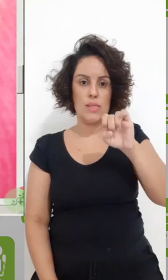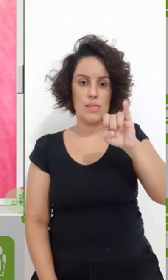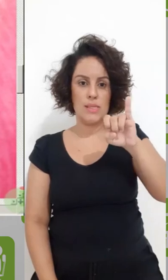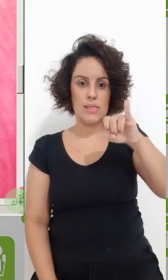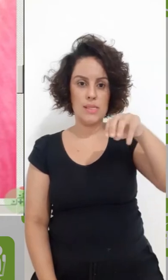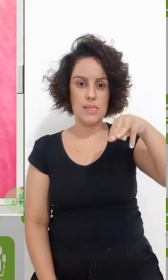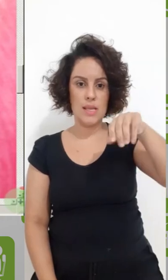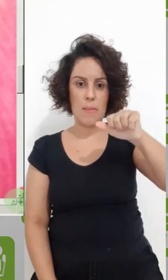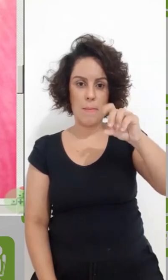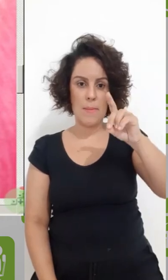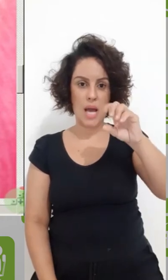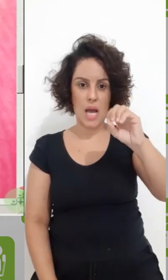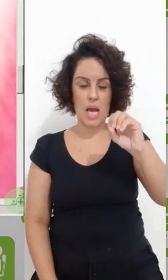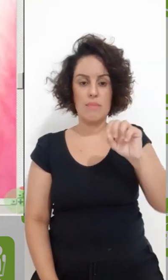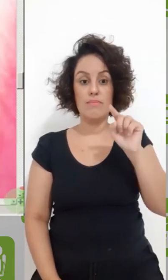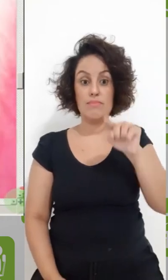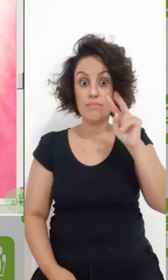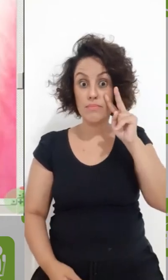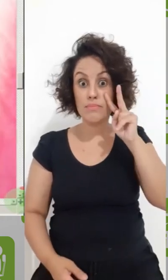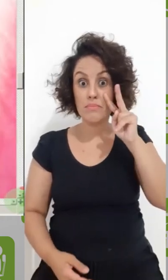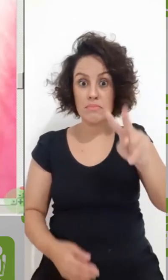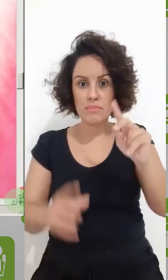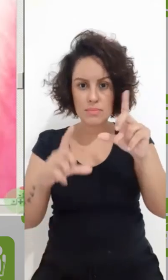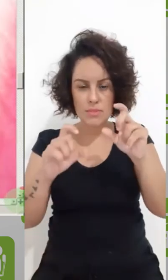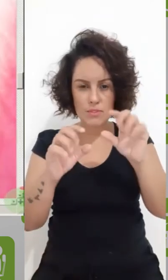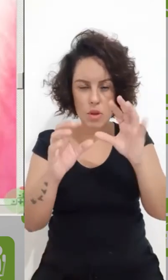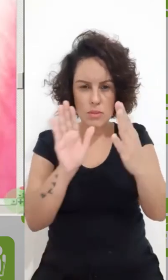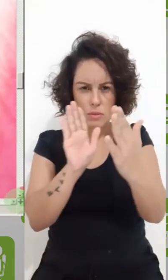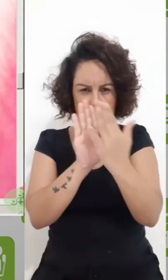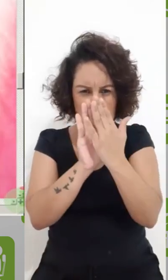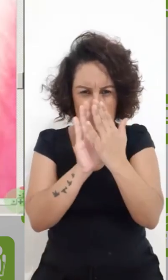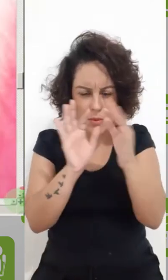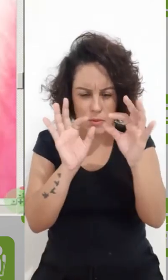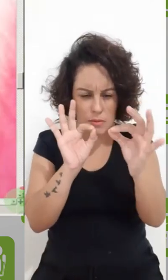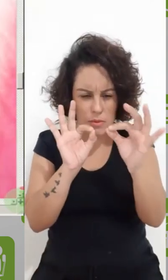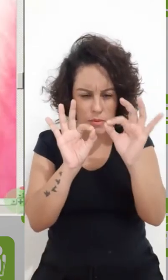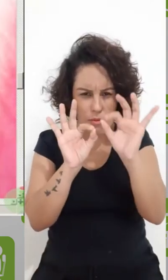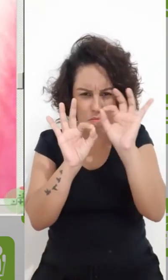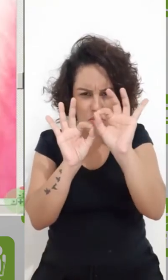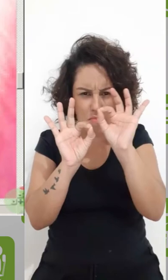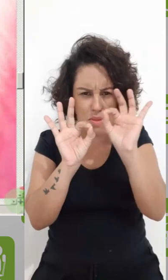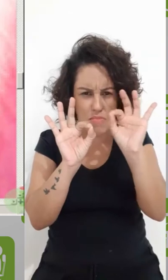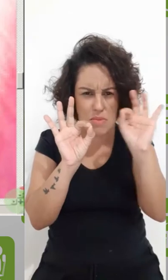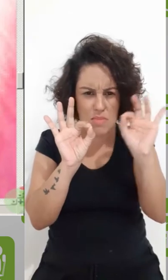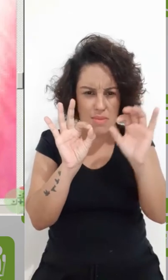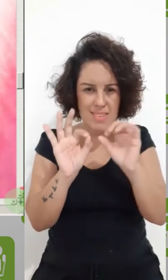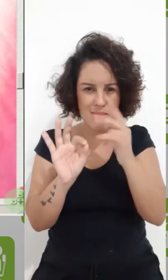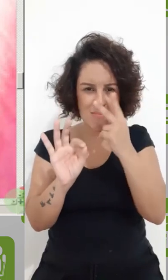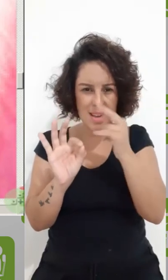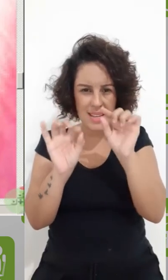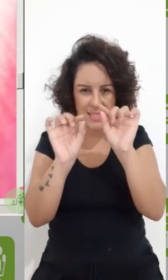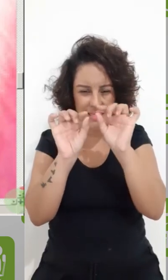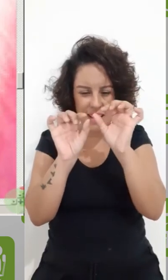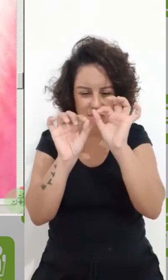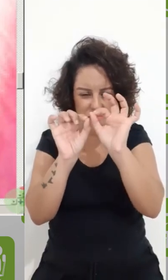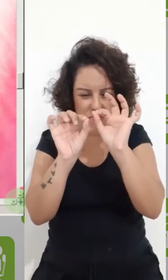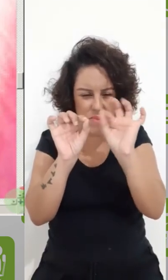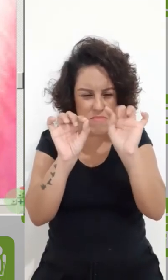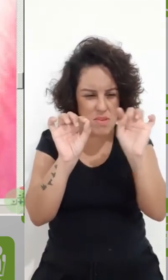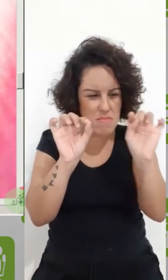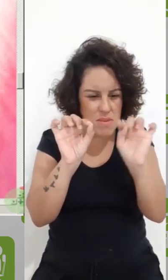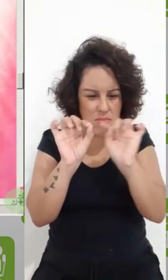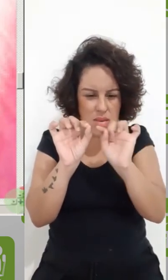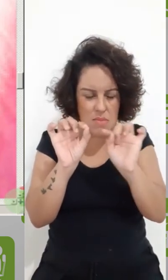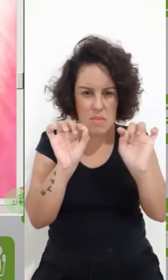já começa a visualizar alguns pontos. Esses pontinhos são chamados de pixels. Isso aqui é uma